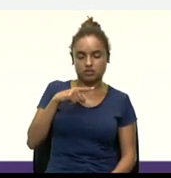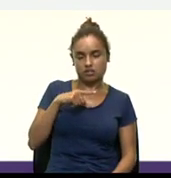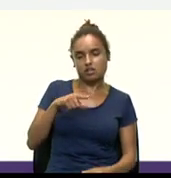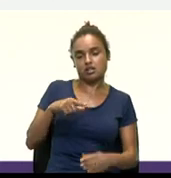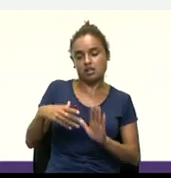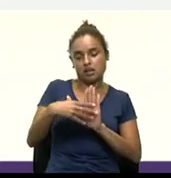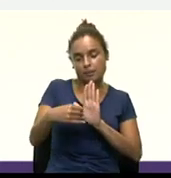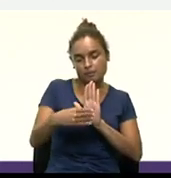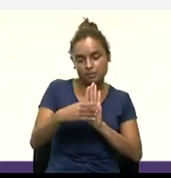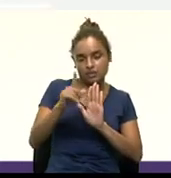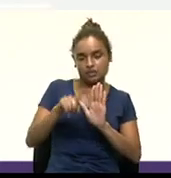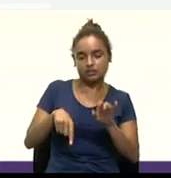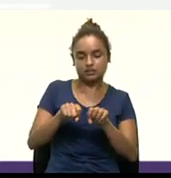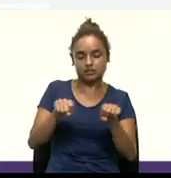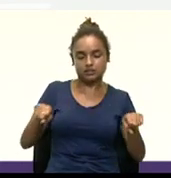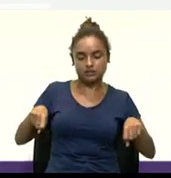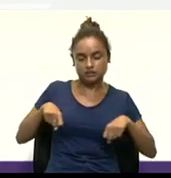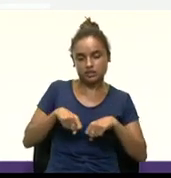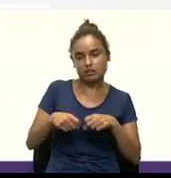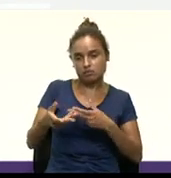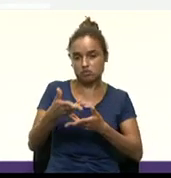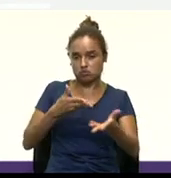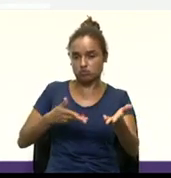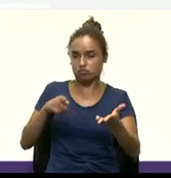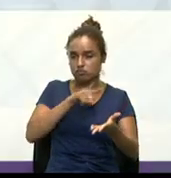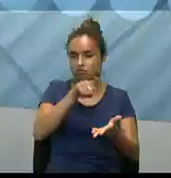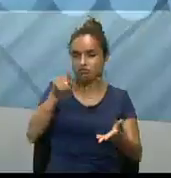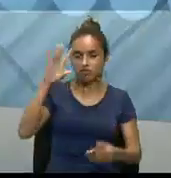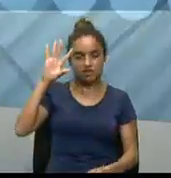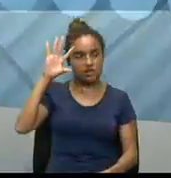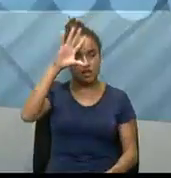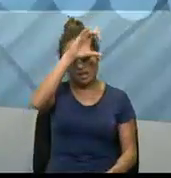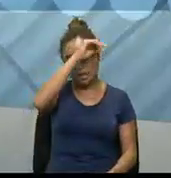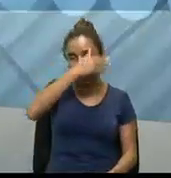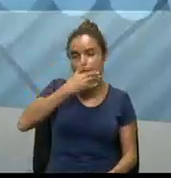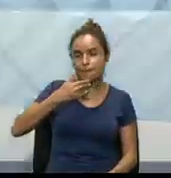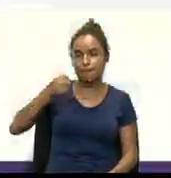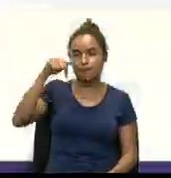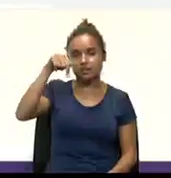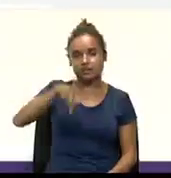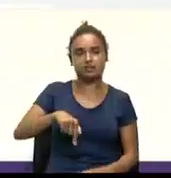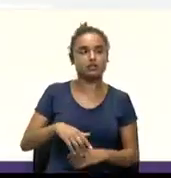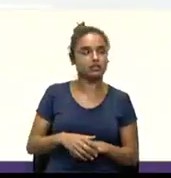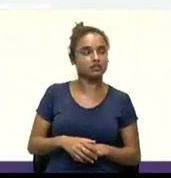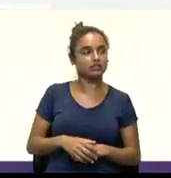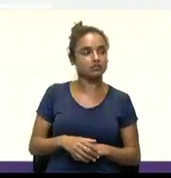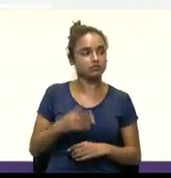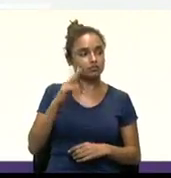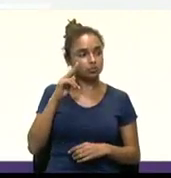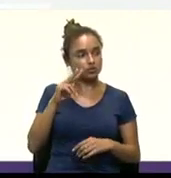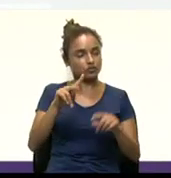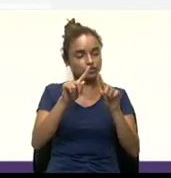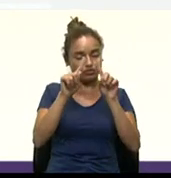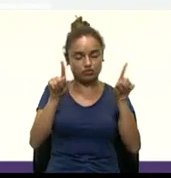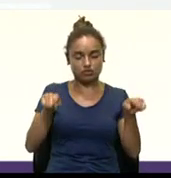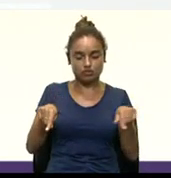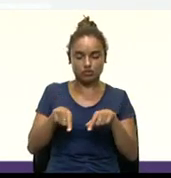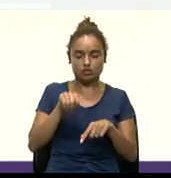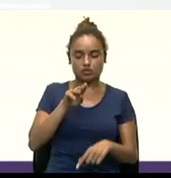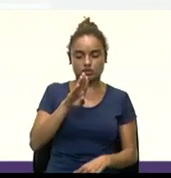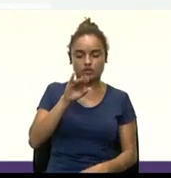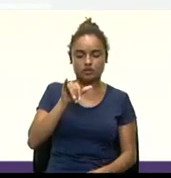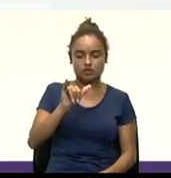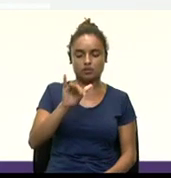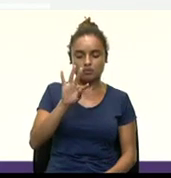dessa forma. Para vocês entenderem um pouco melhor, vamos lá, a figura, tá? Então,